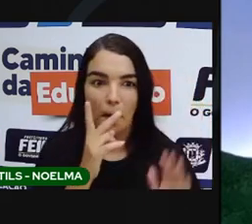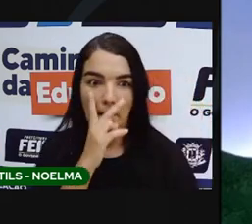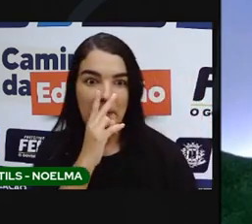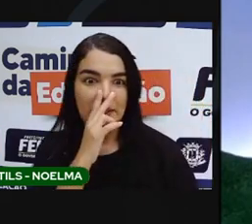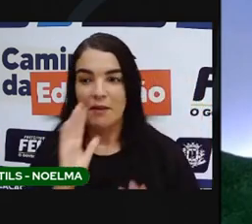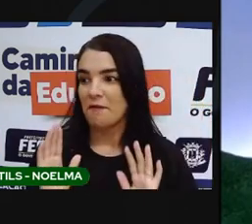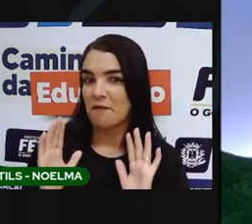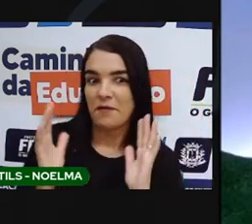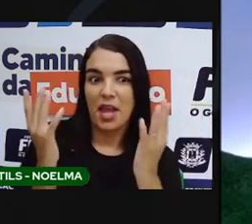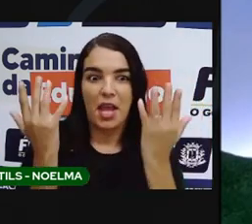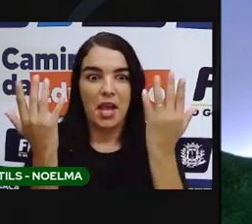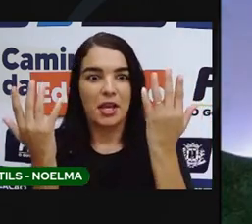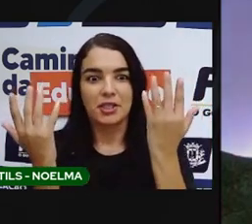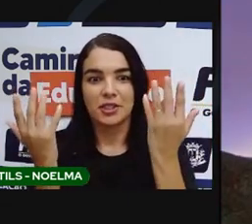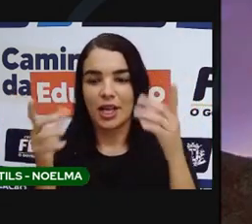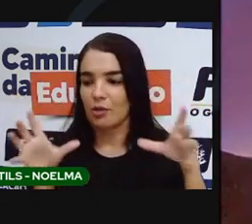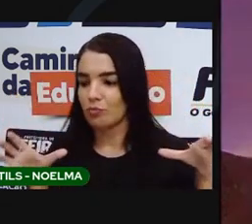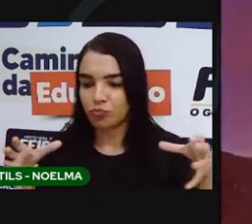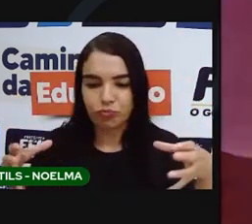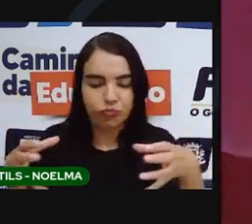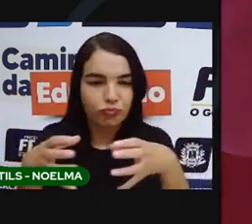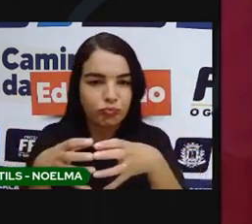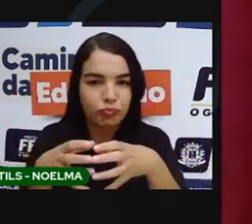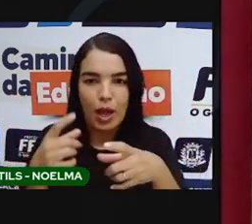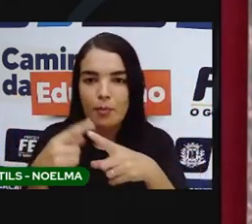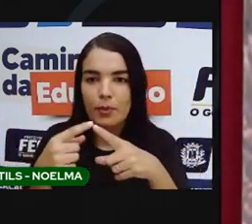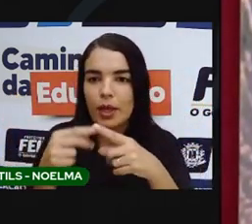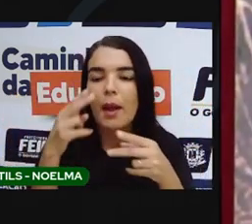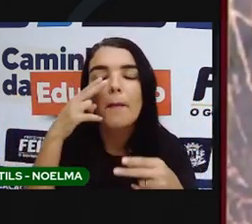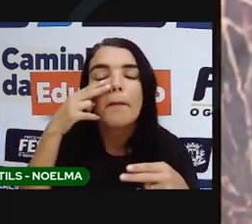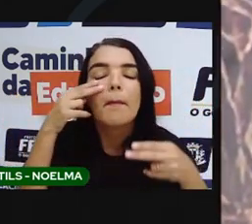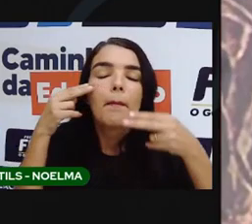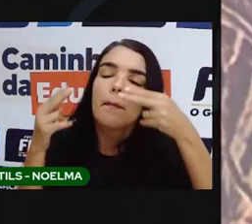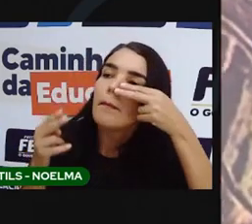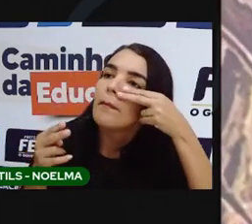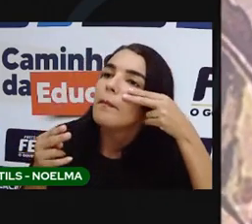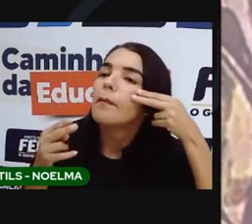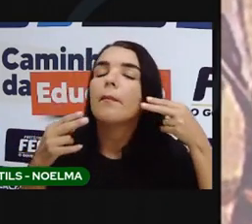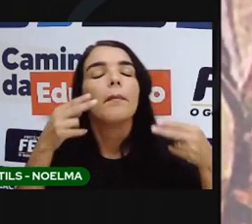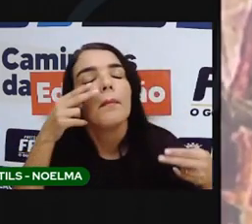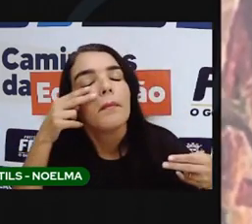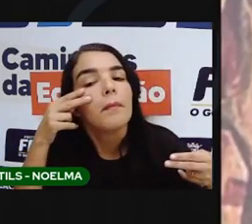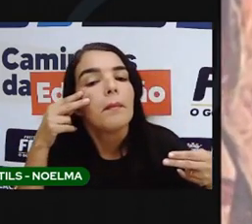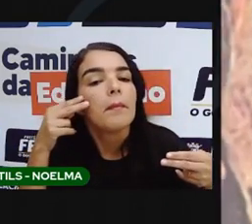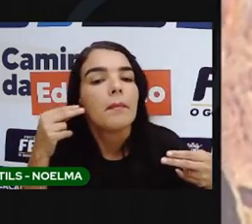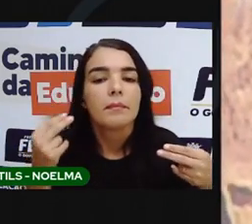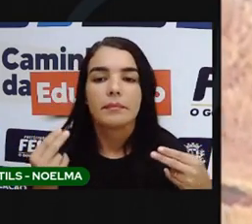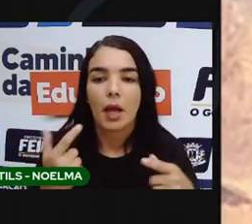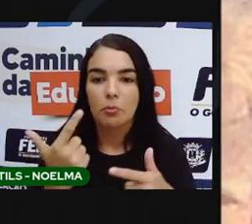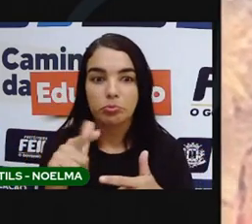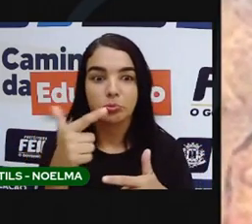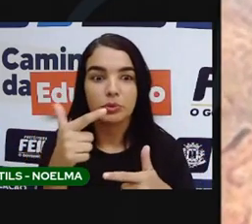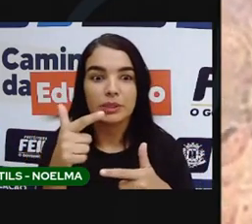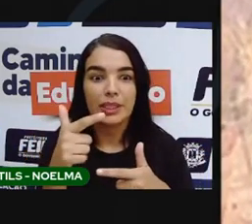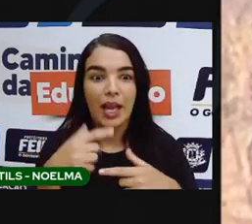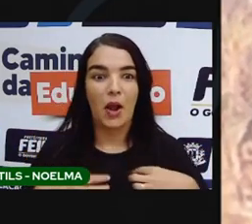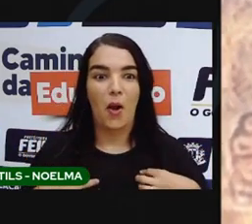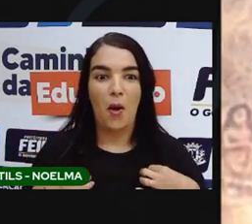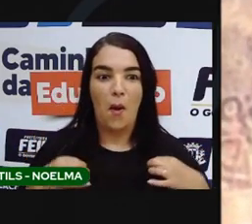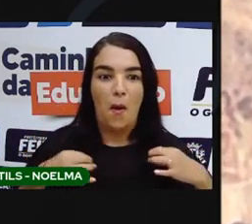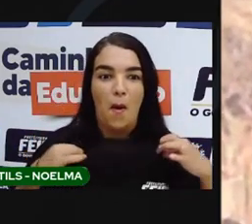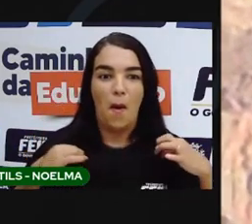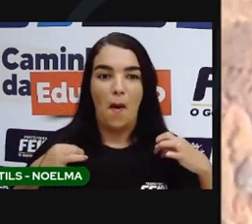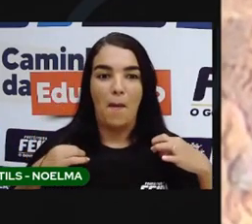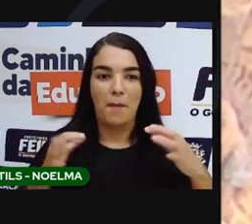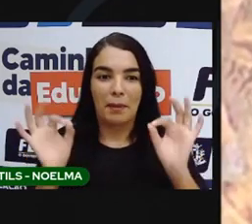vai ter na tribo, parece? Se pintando, né? Se Porque não tem ninguém de roupa. É verdade. Mas eu acho que tem perninhas. Ah, e tem